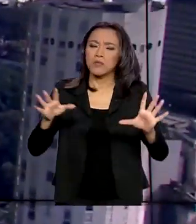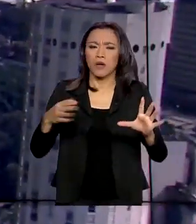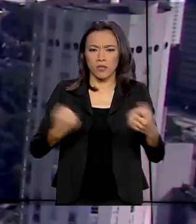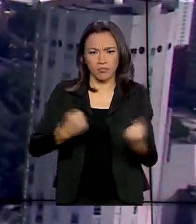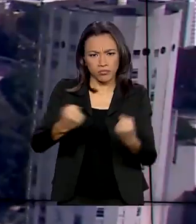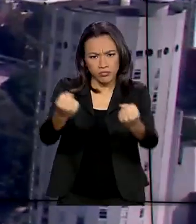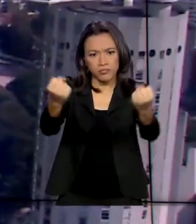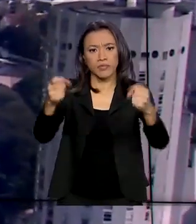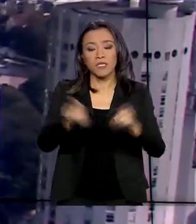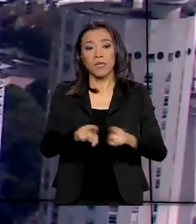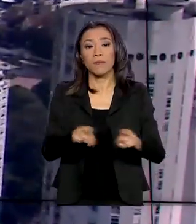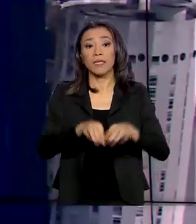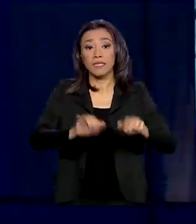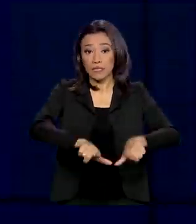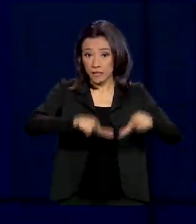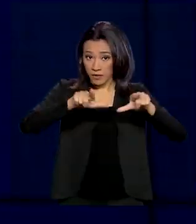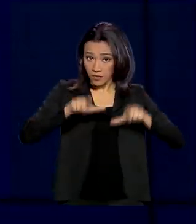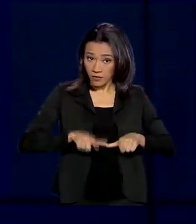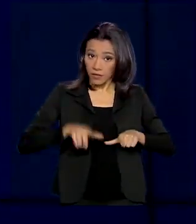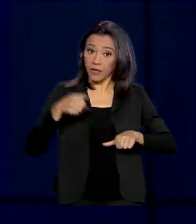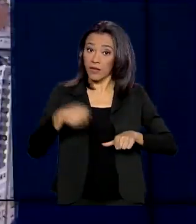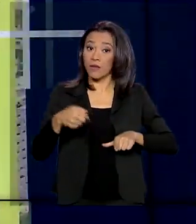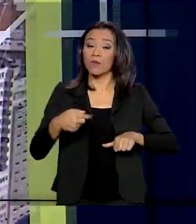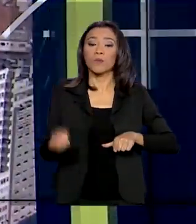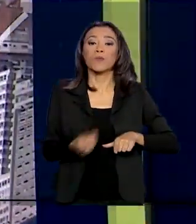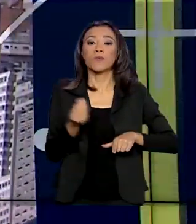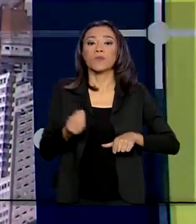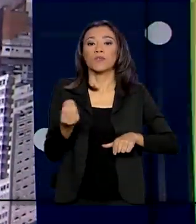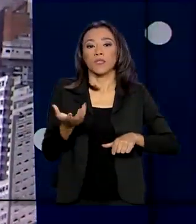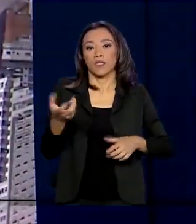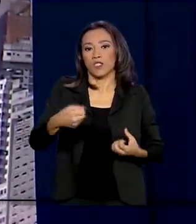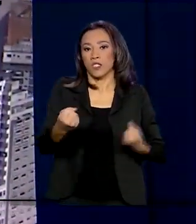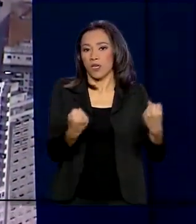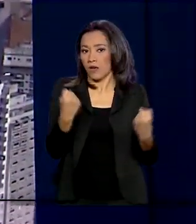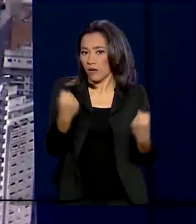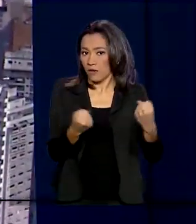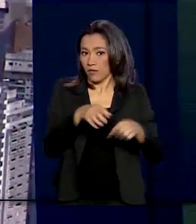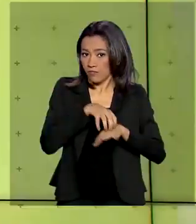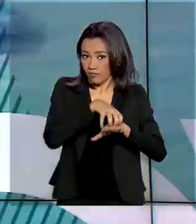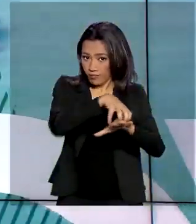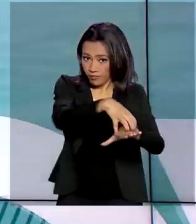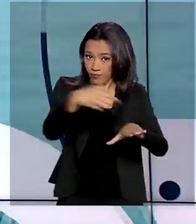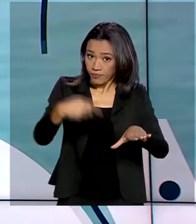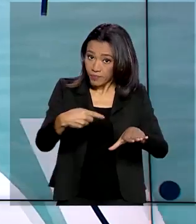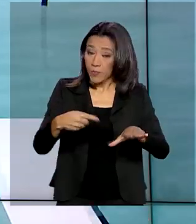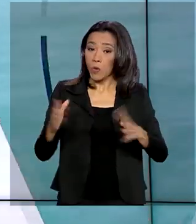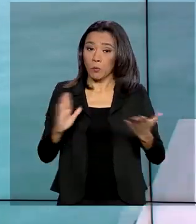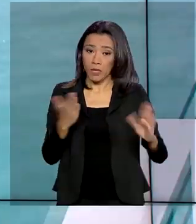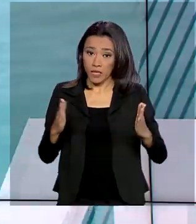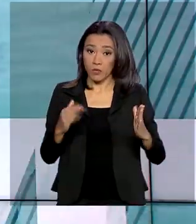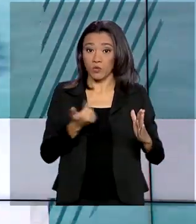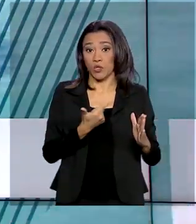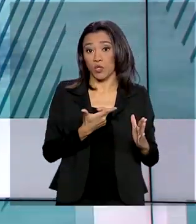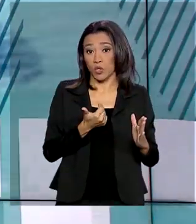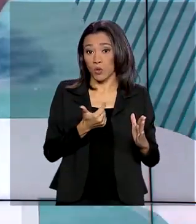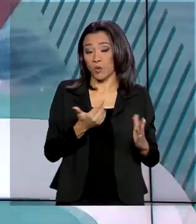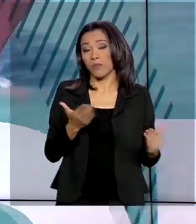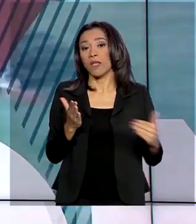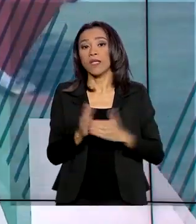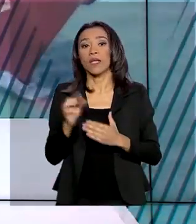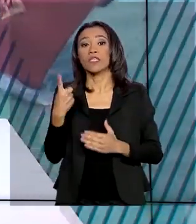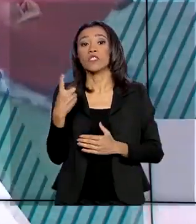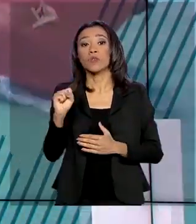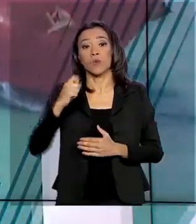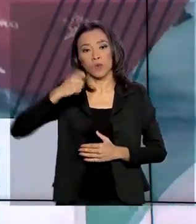expedição de certificado de registro de veículo. A data limite para o processo de habilitação passou de 12 para 18